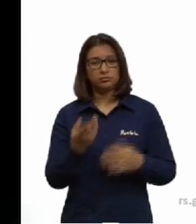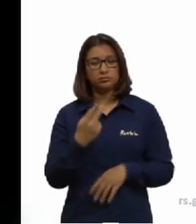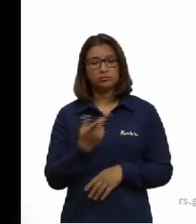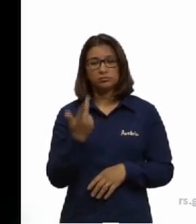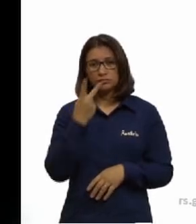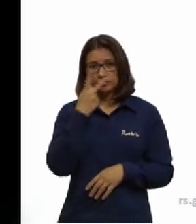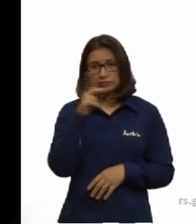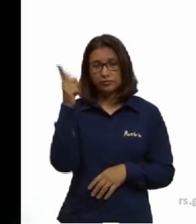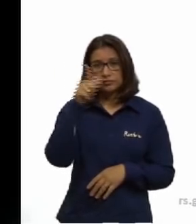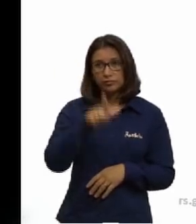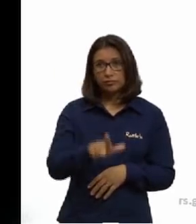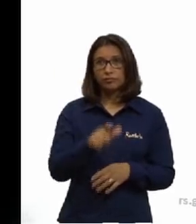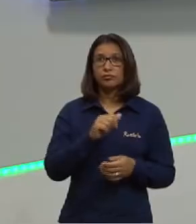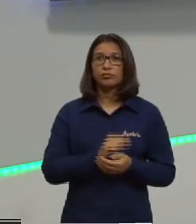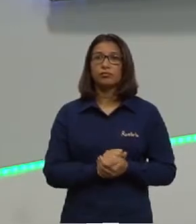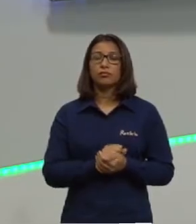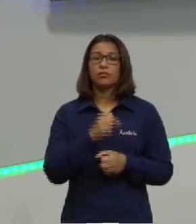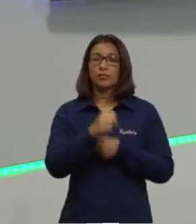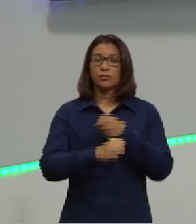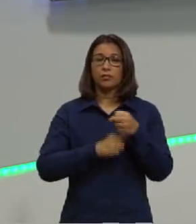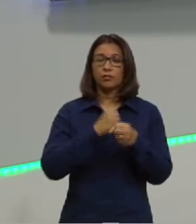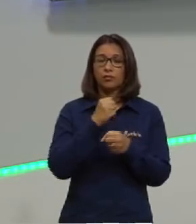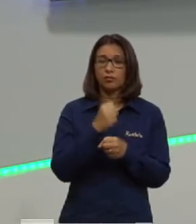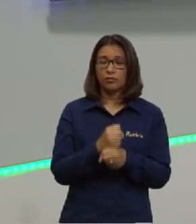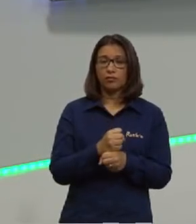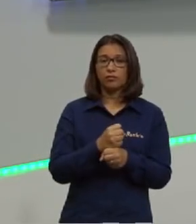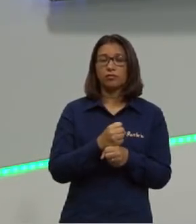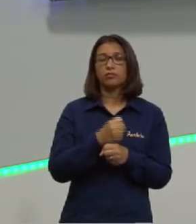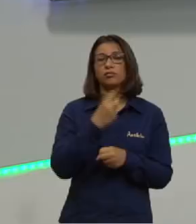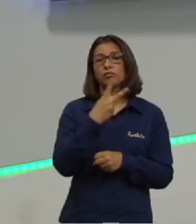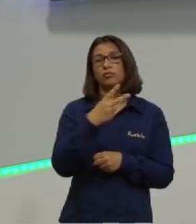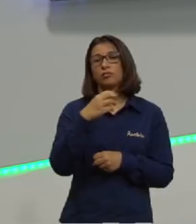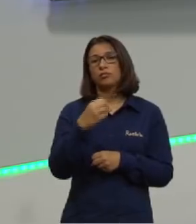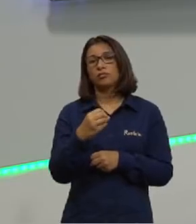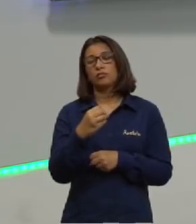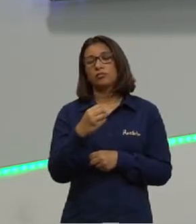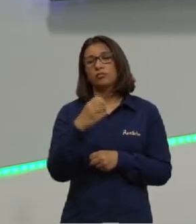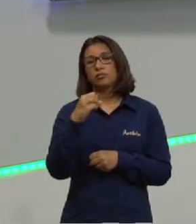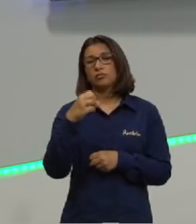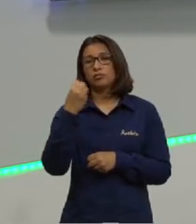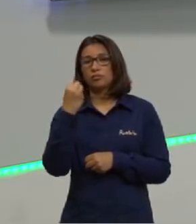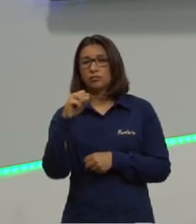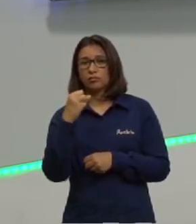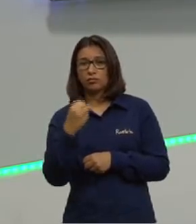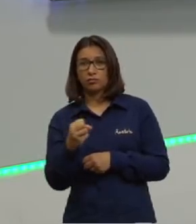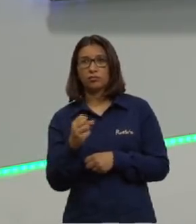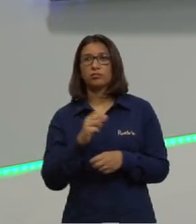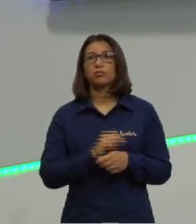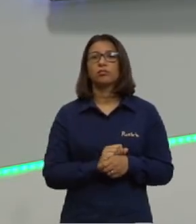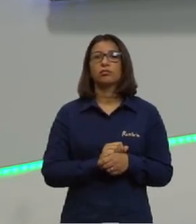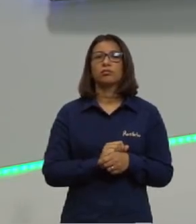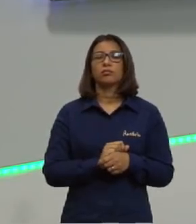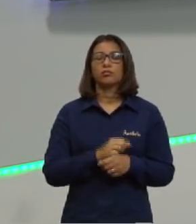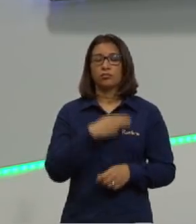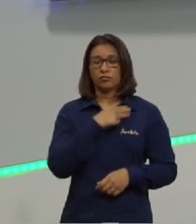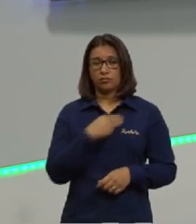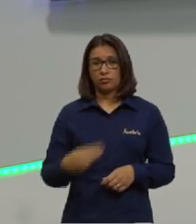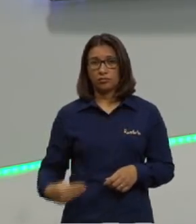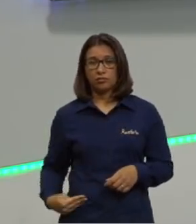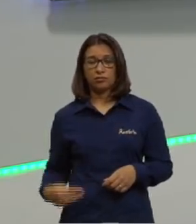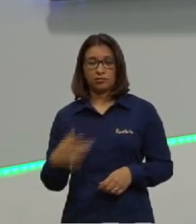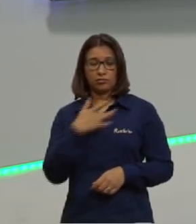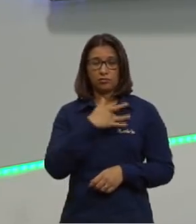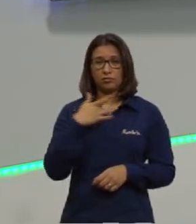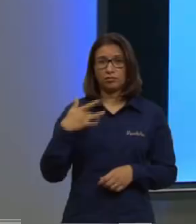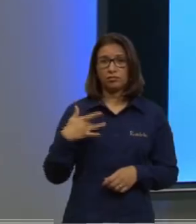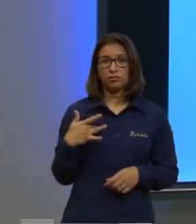aí de 2008 nossa primeira questão. De acordo com o Ministério da Saúde, a